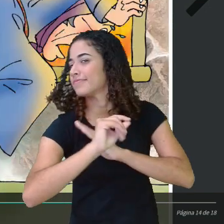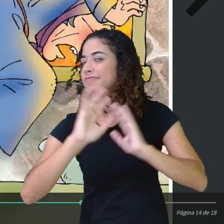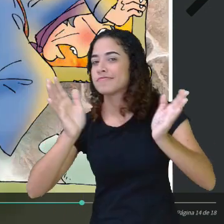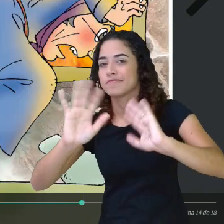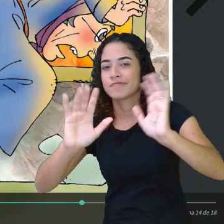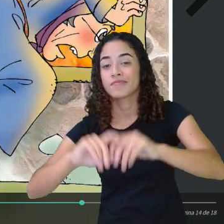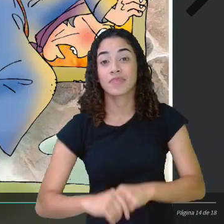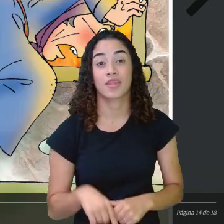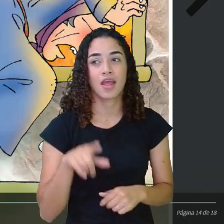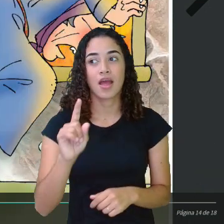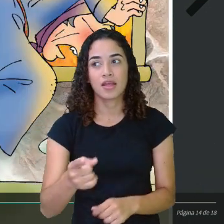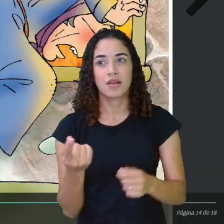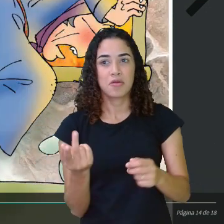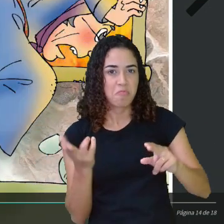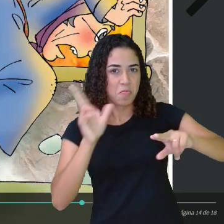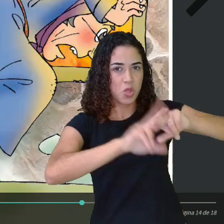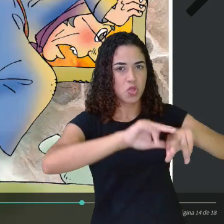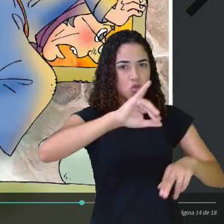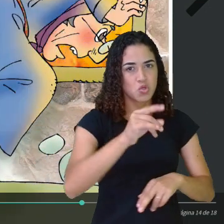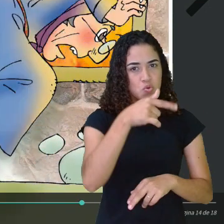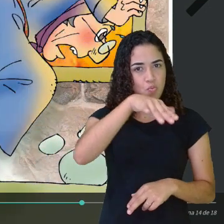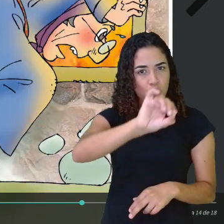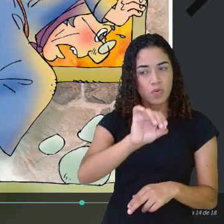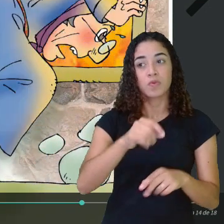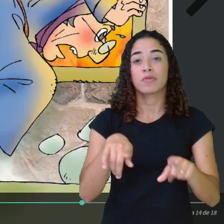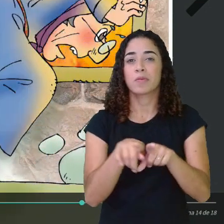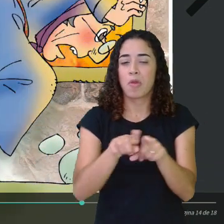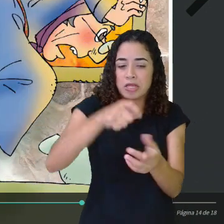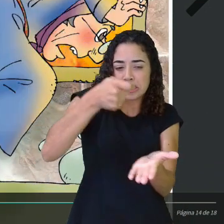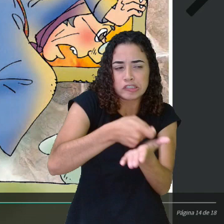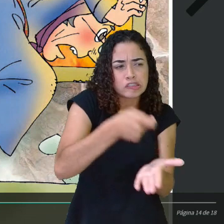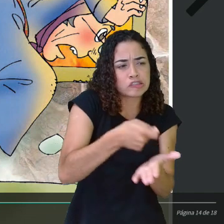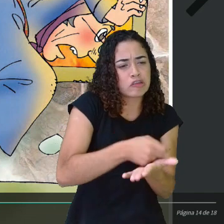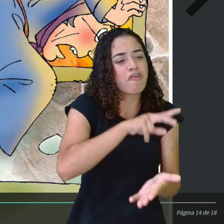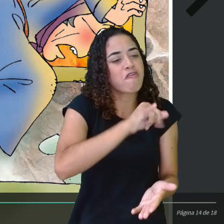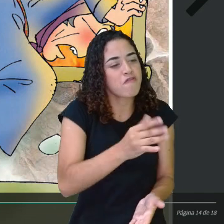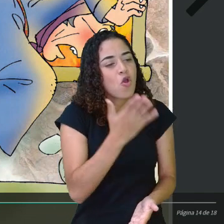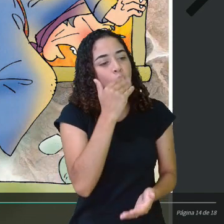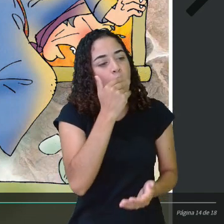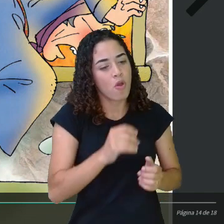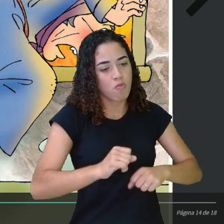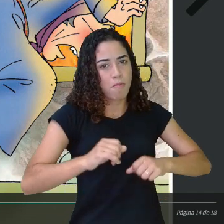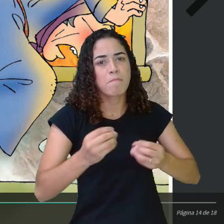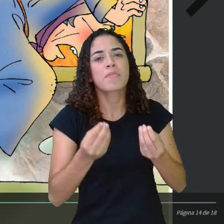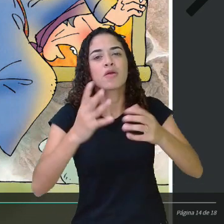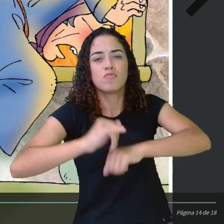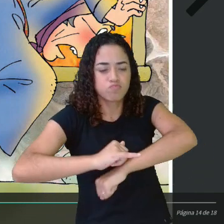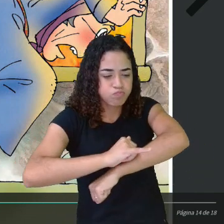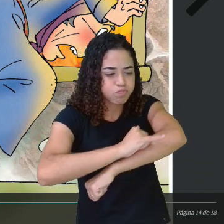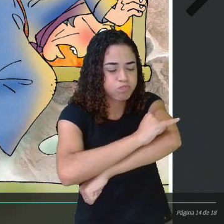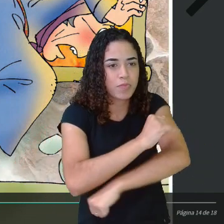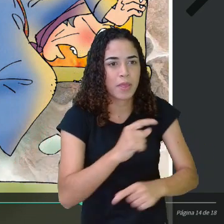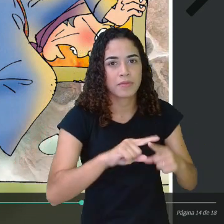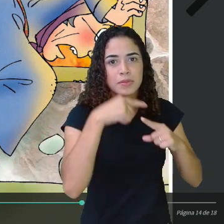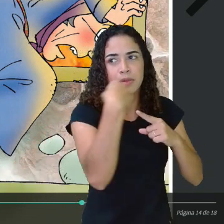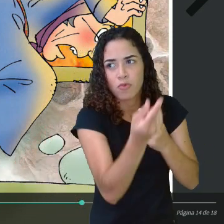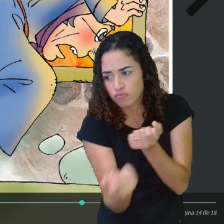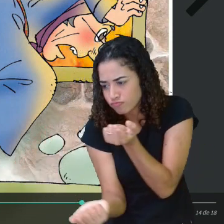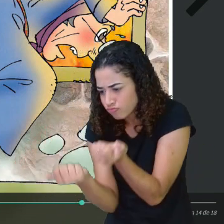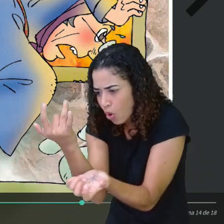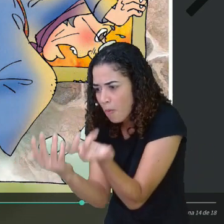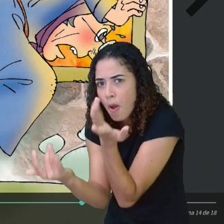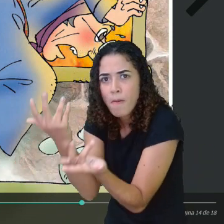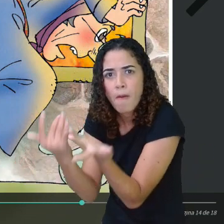A bruxa prendeu João e obrigou o garoto a comer bastante para que engordasse, pois queria assá-lo no forno e